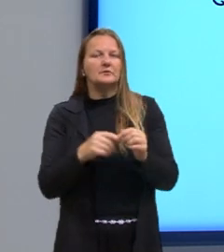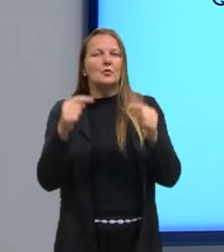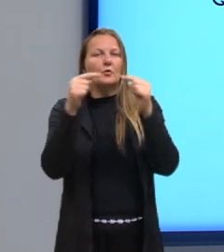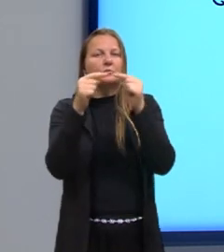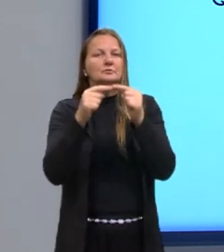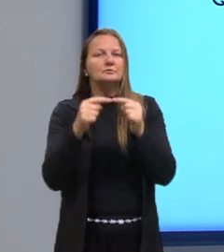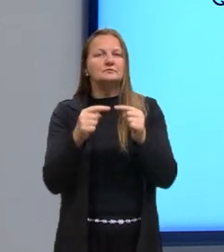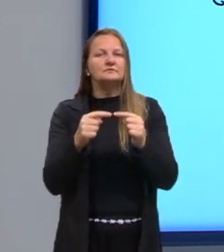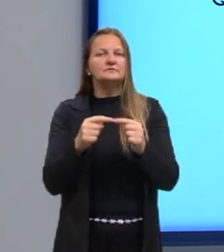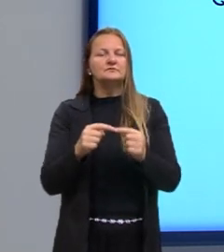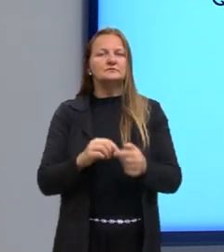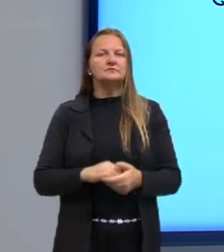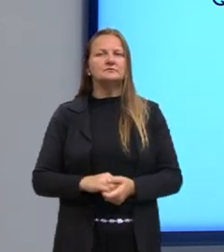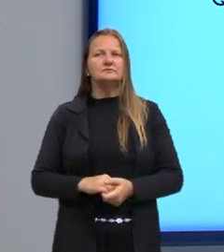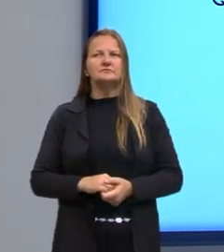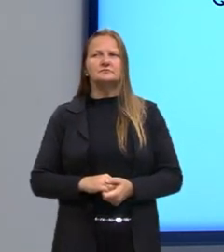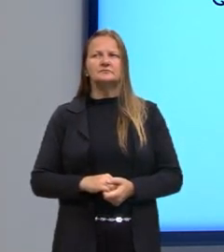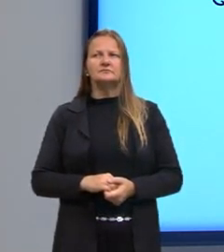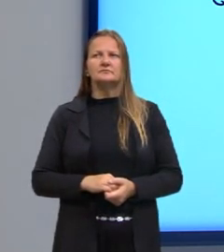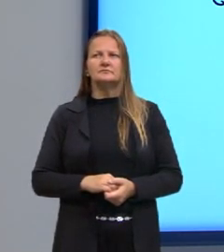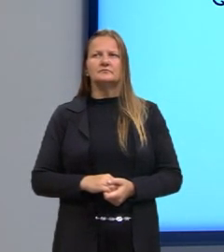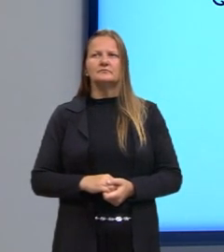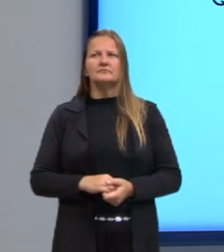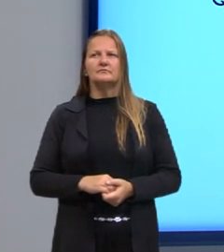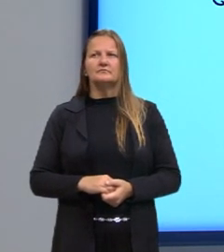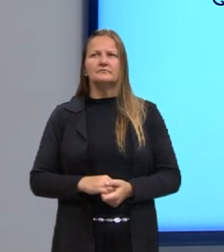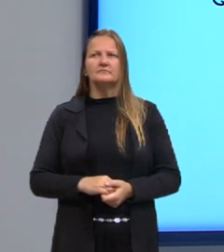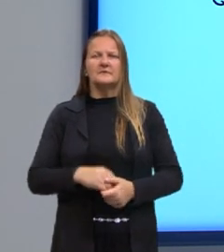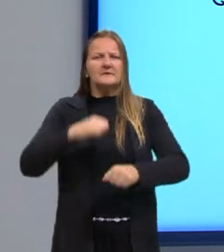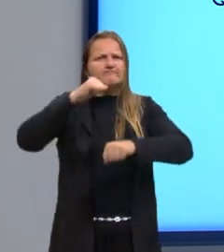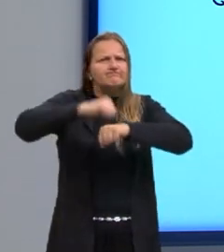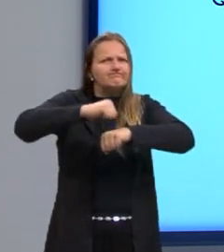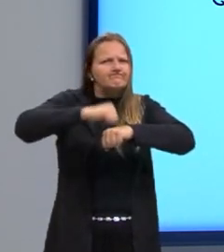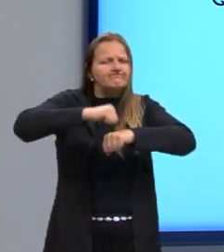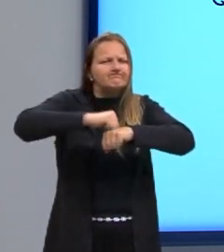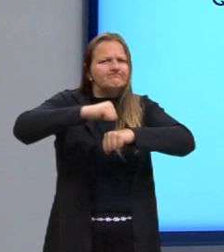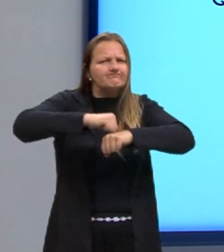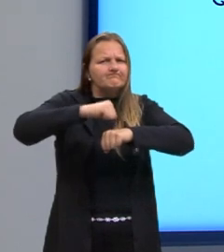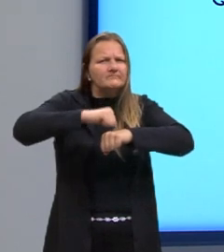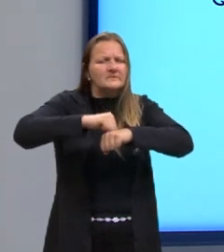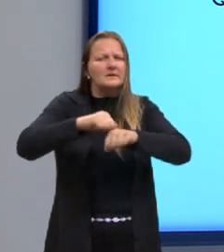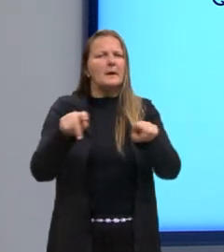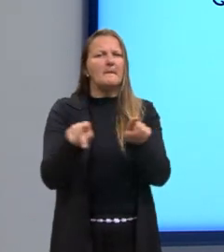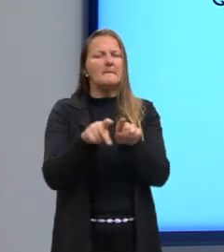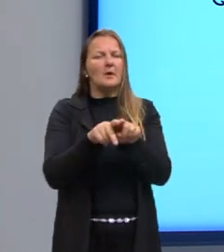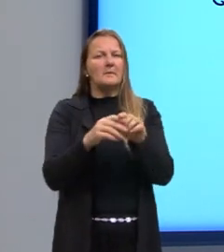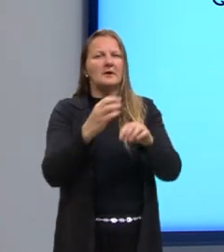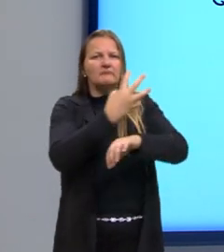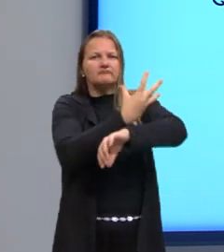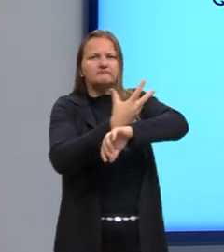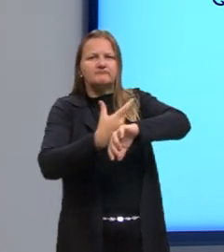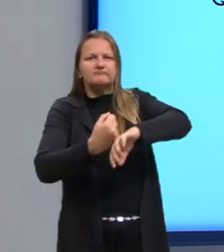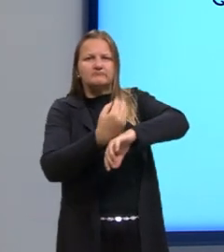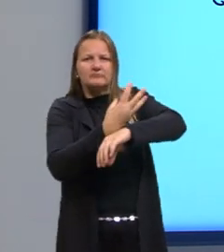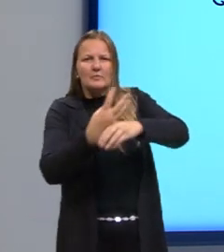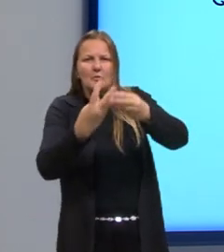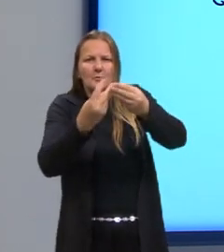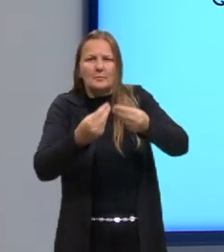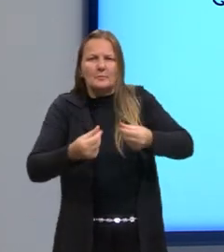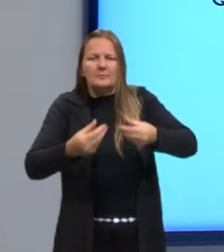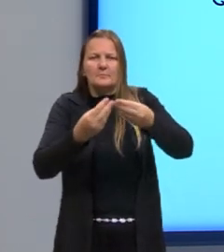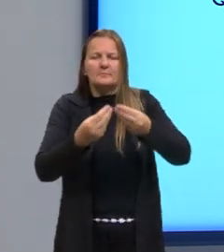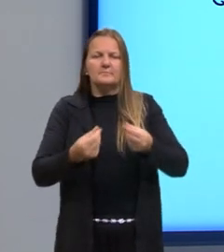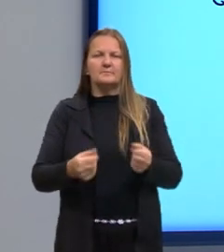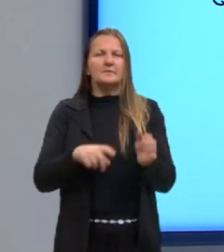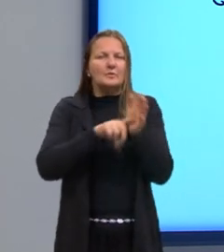proposto? Lembrando, lembrando, ó, resistência mecânica e a degradação. Então, vamos